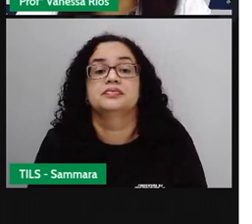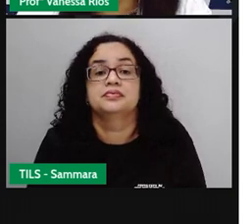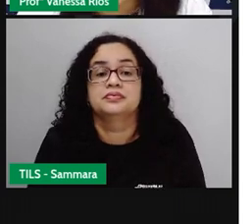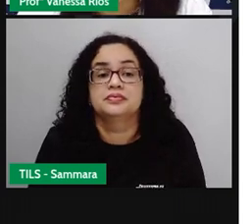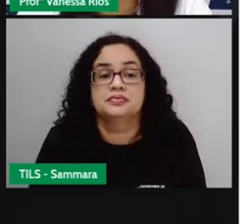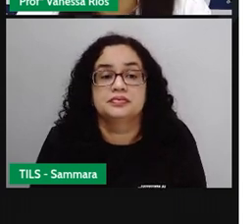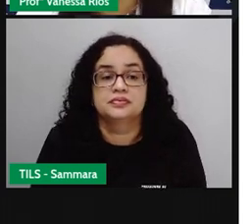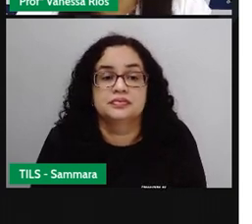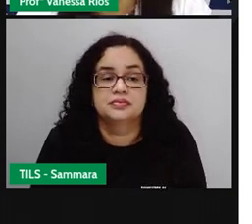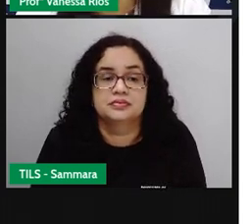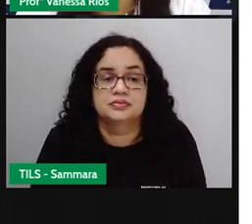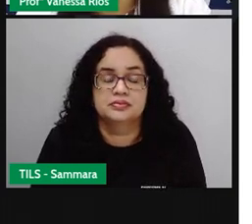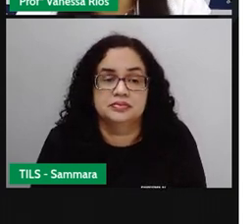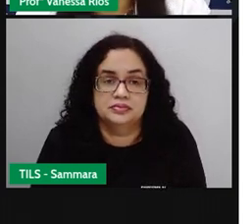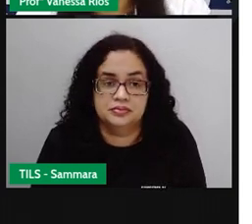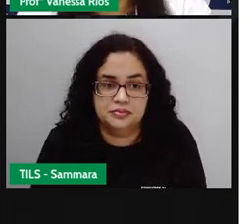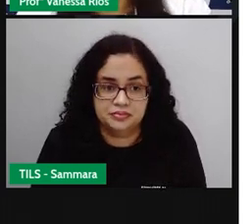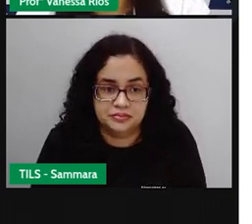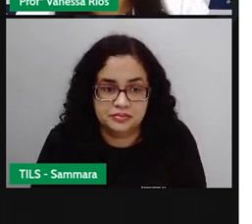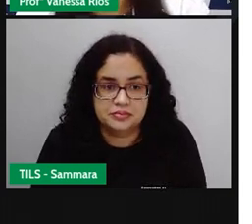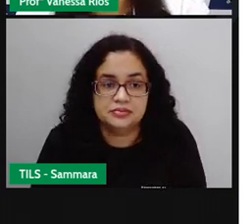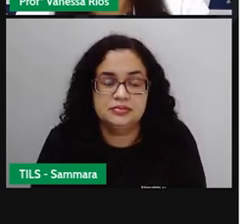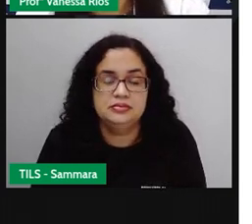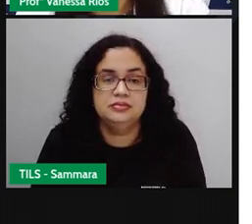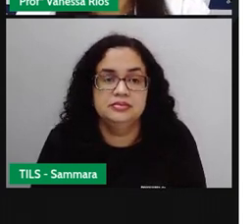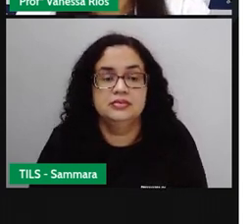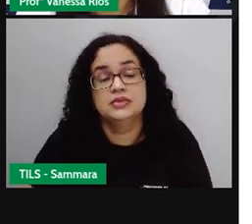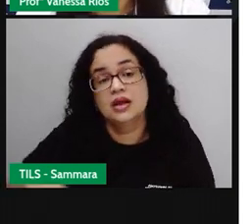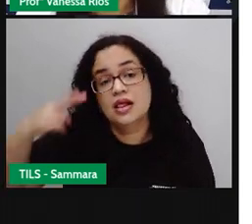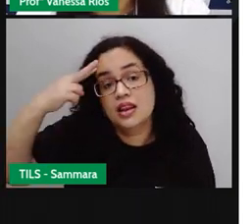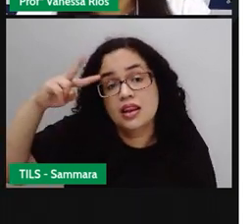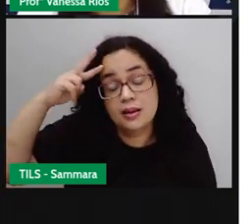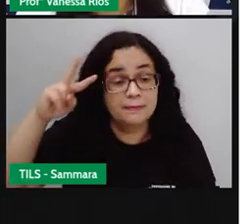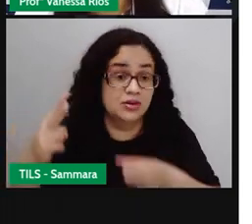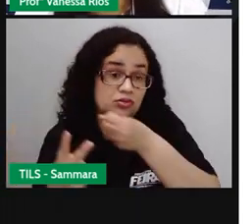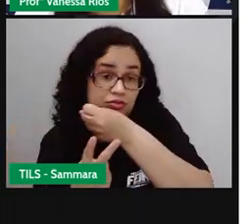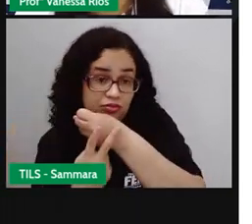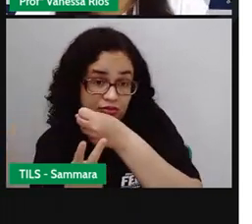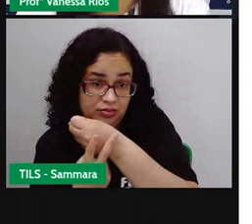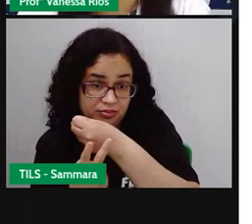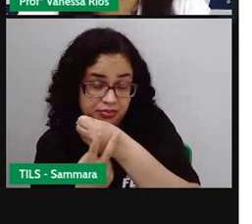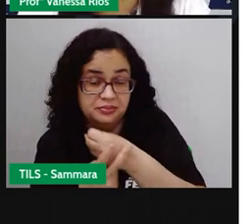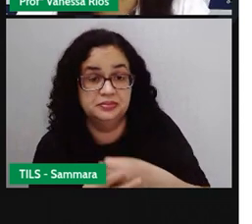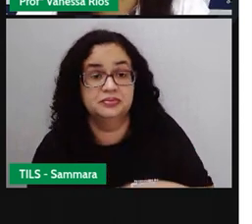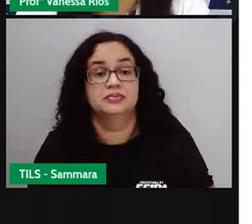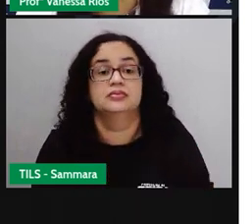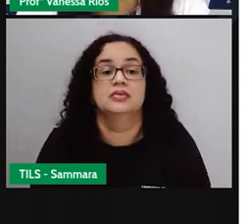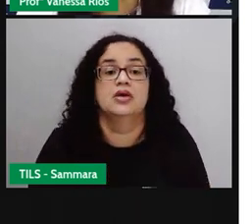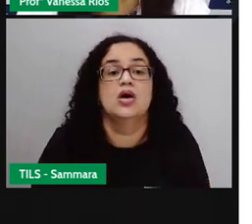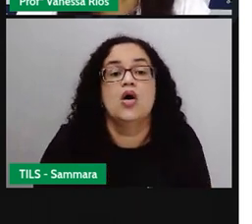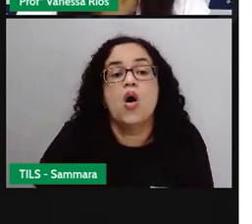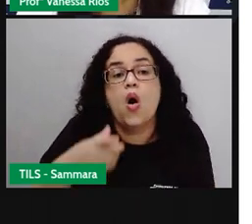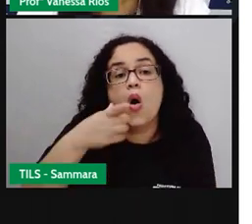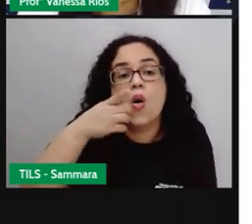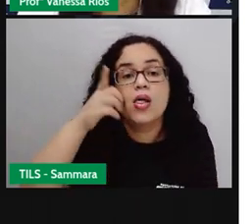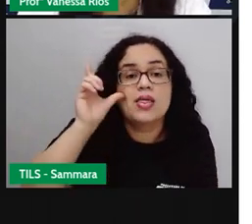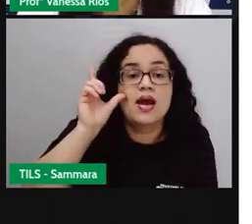mudança de estado ou fenômeno da natureza. Lembra aí que verbo tem essa definição. Então, vamos lá.